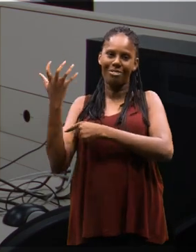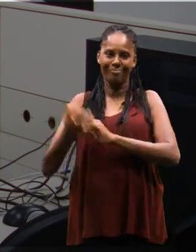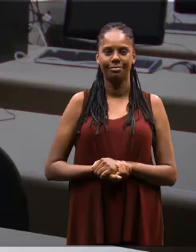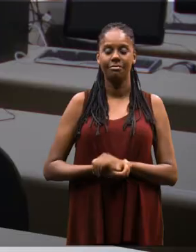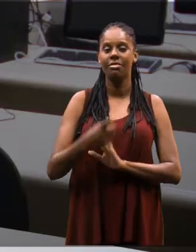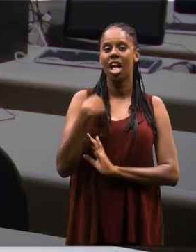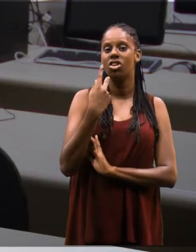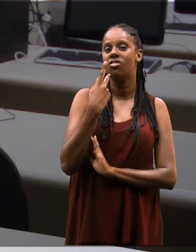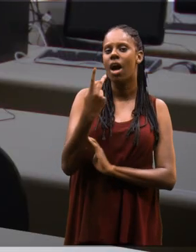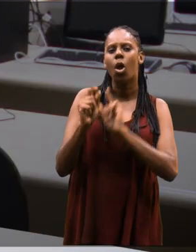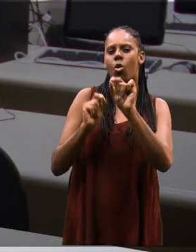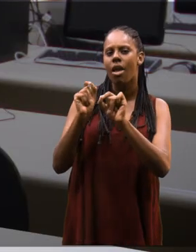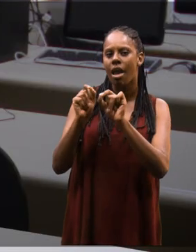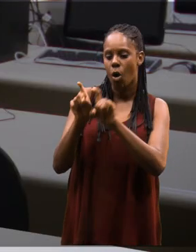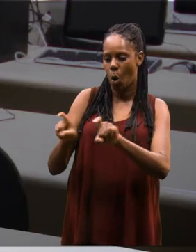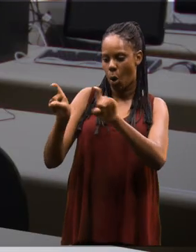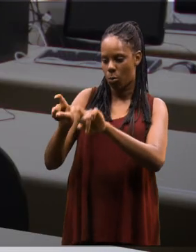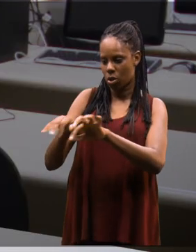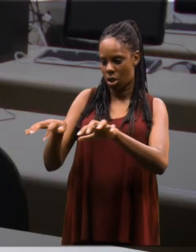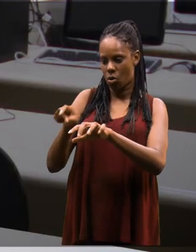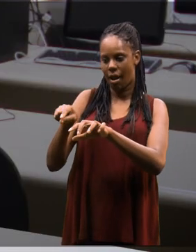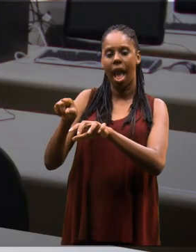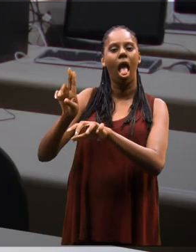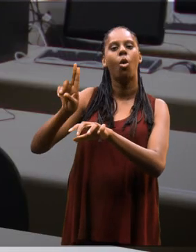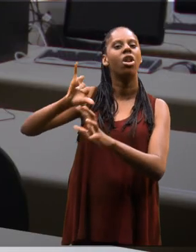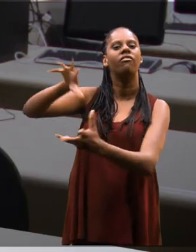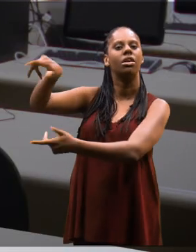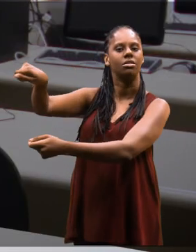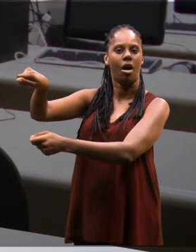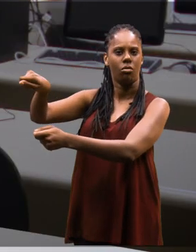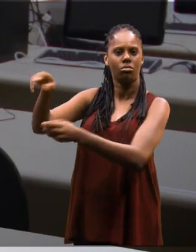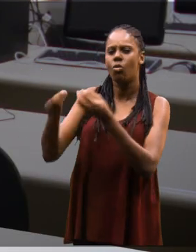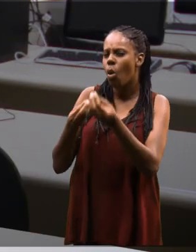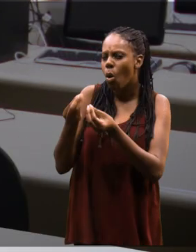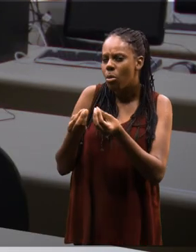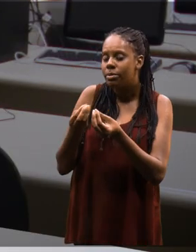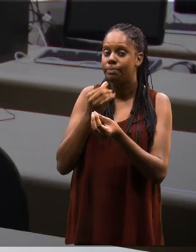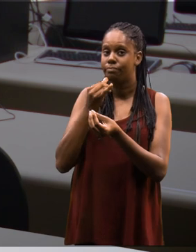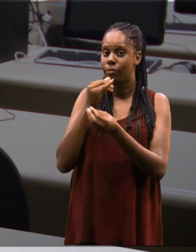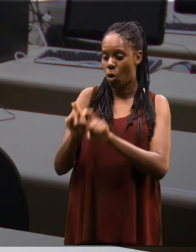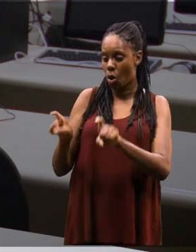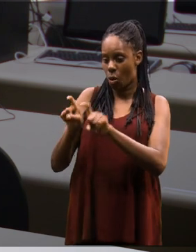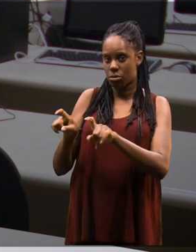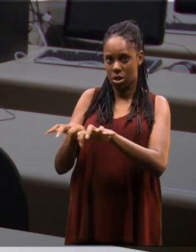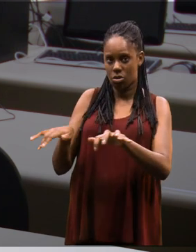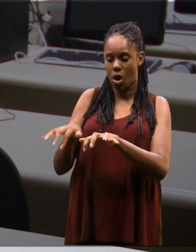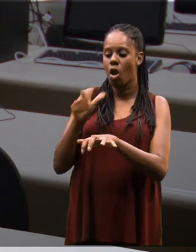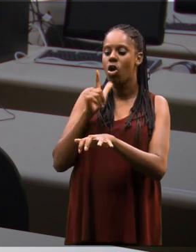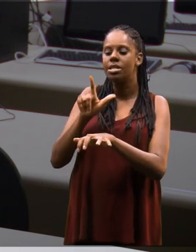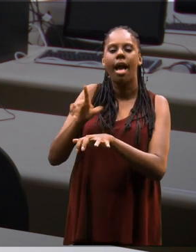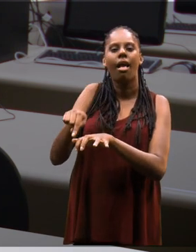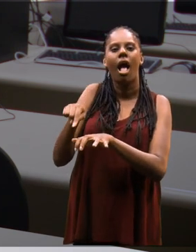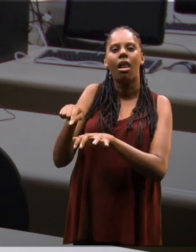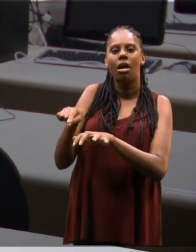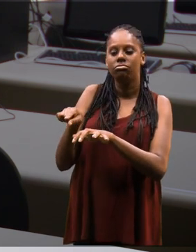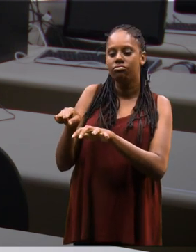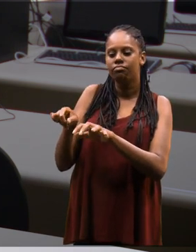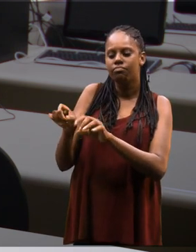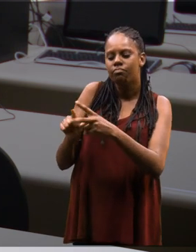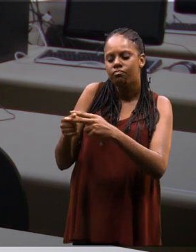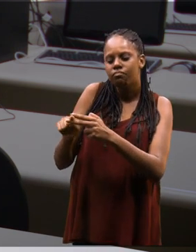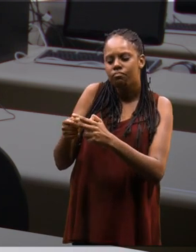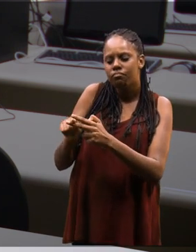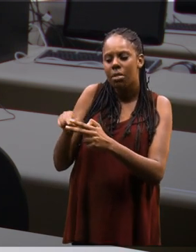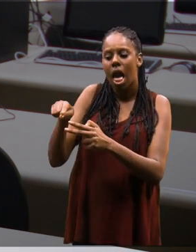computação. A gente costuma falar que o computador é uma máquina universal, no sentido que o computador é uma máquina que consegue ser programada para